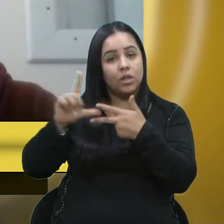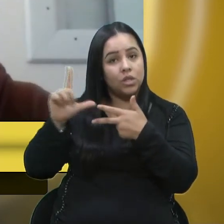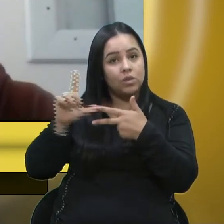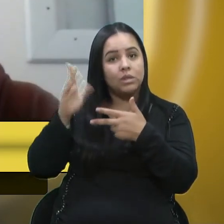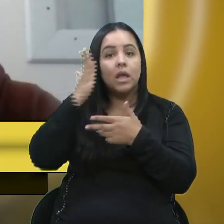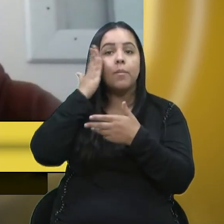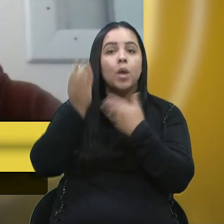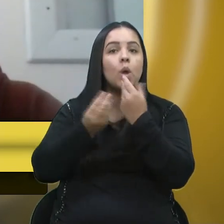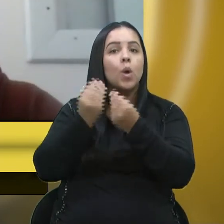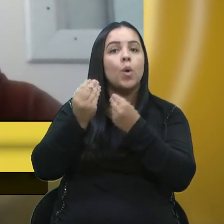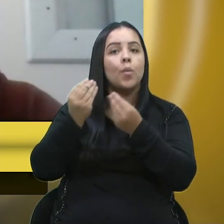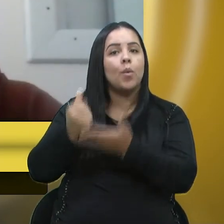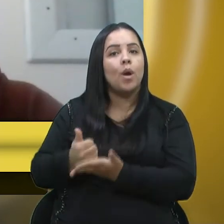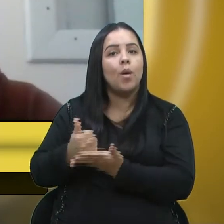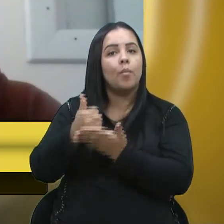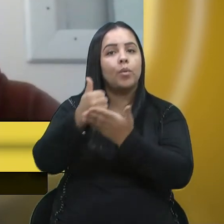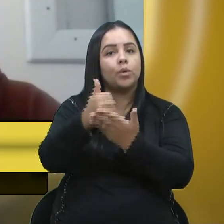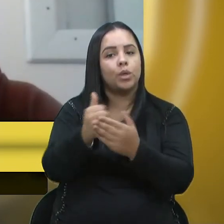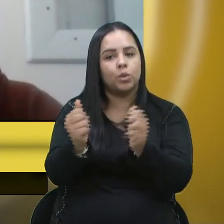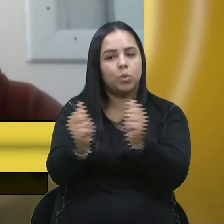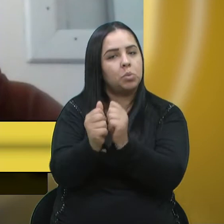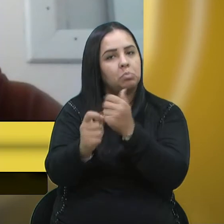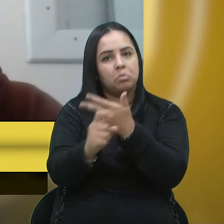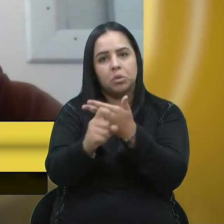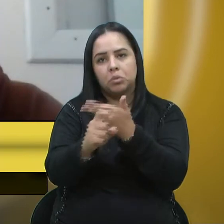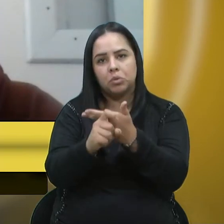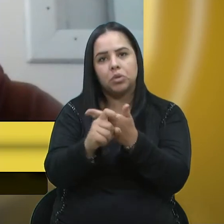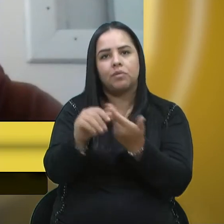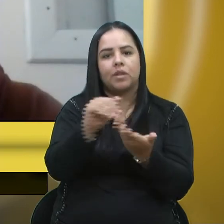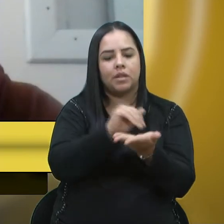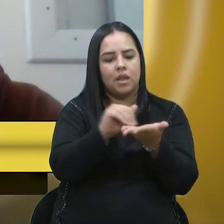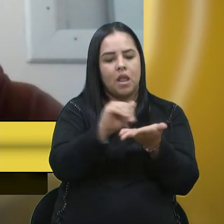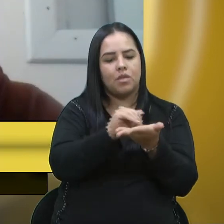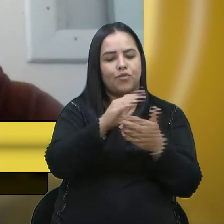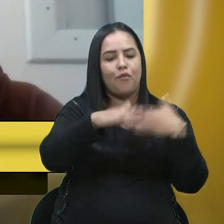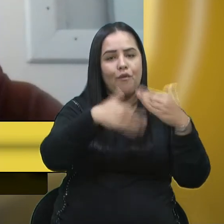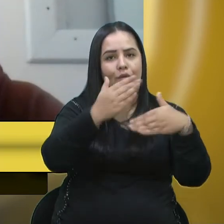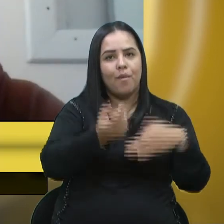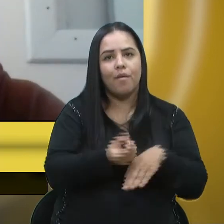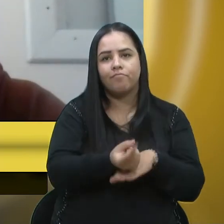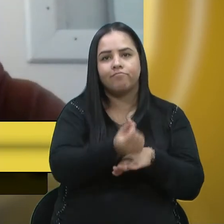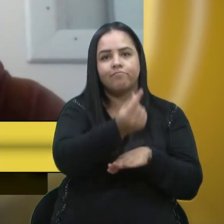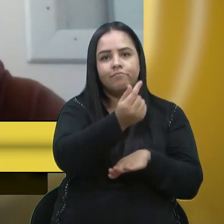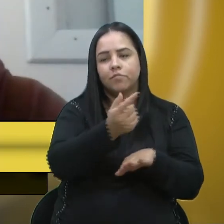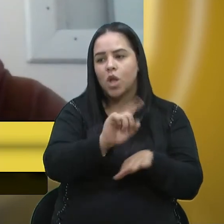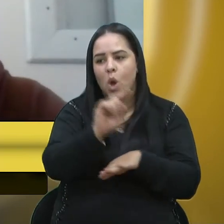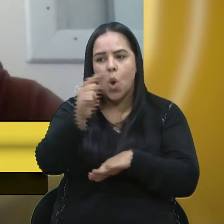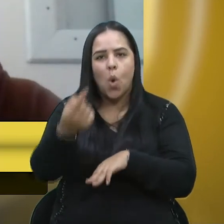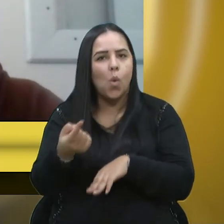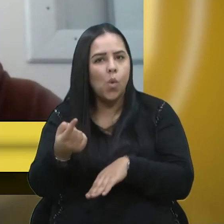consonância com o Executivo, a Secretaria de Desenvolvimento Econômico e outras,